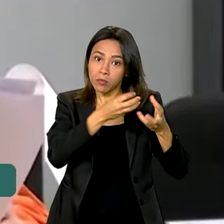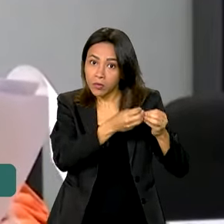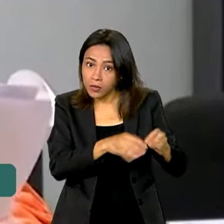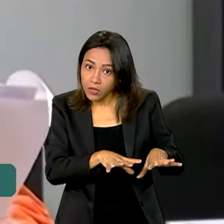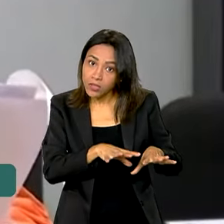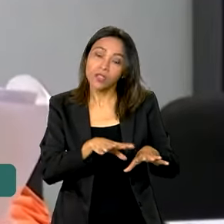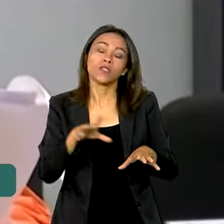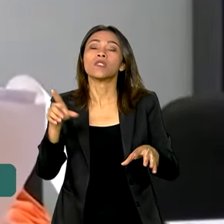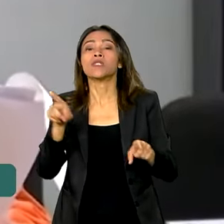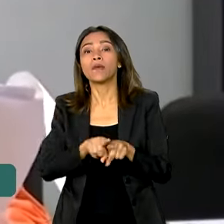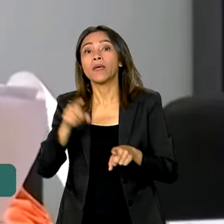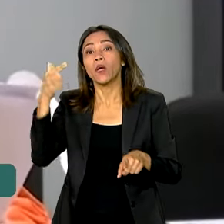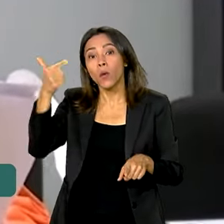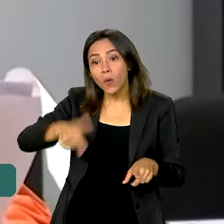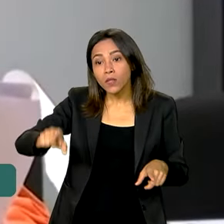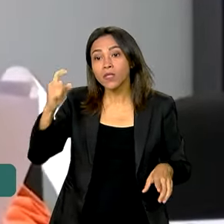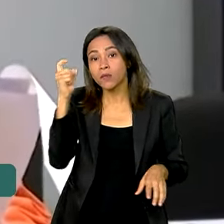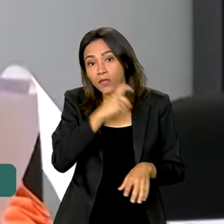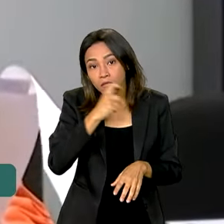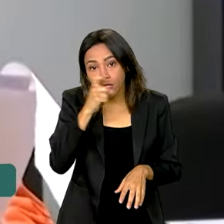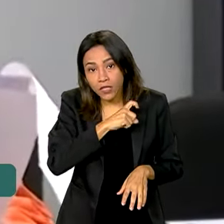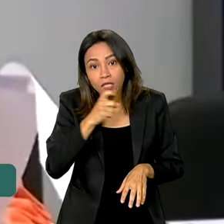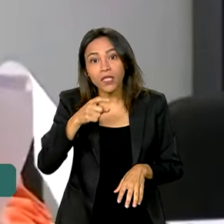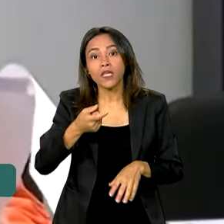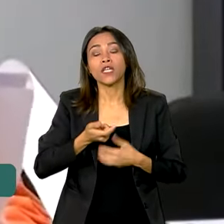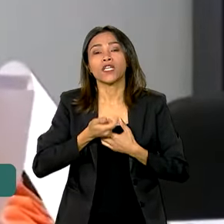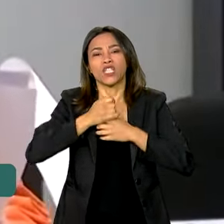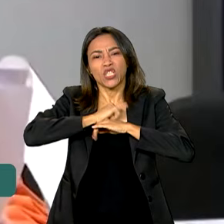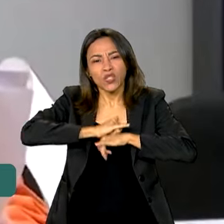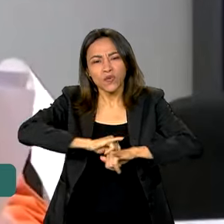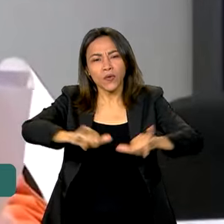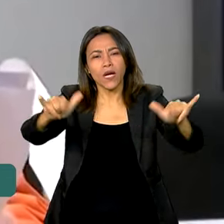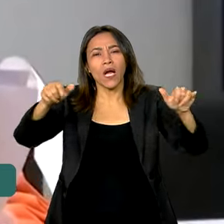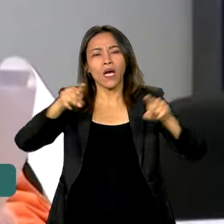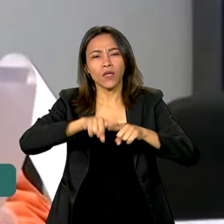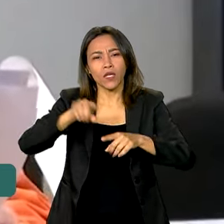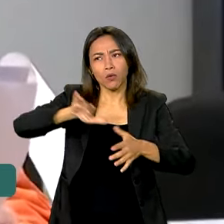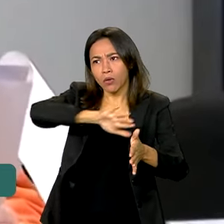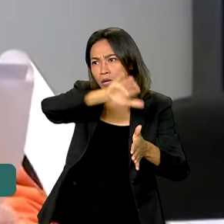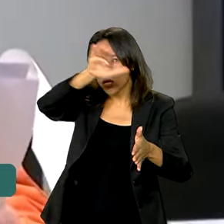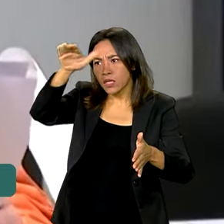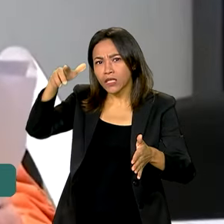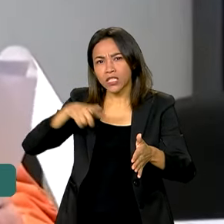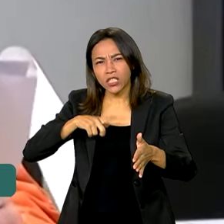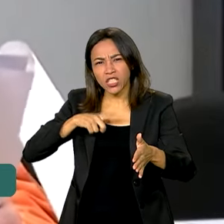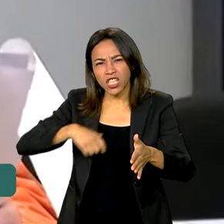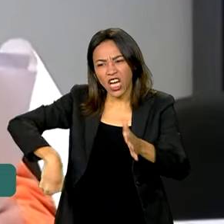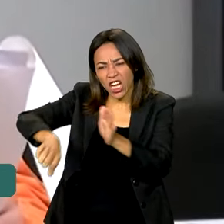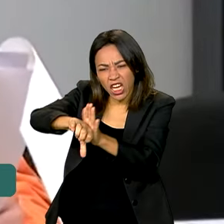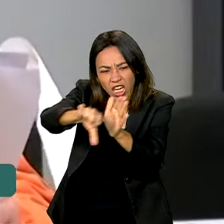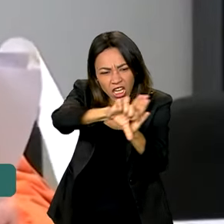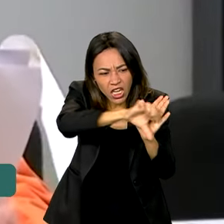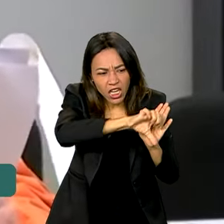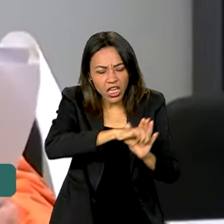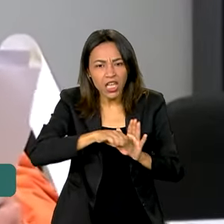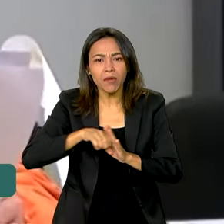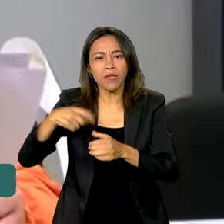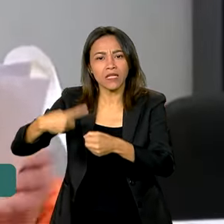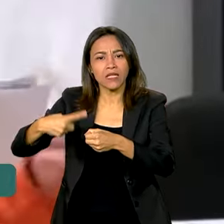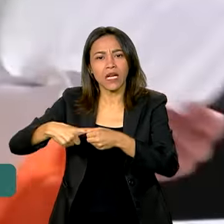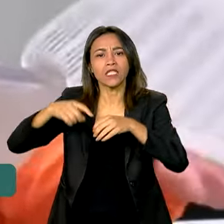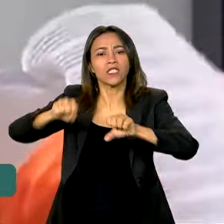Como também mentiram aqueles que divulgaram que em Capão de Canoas havia uma onda de criminalidade desde que se tornou o refúgio